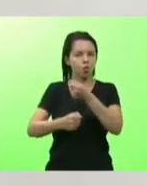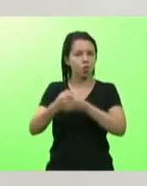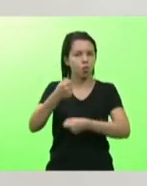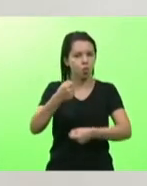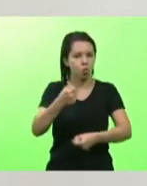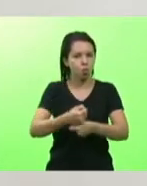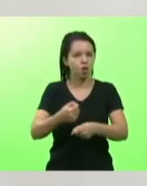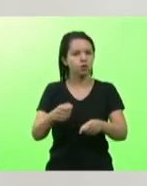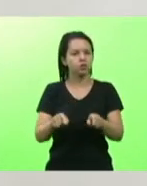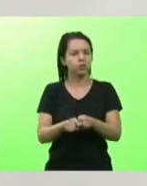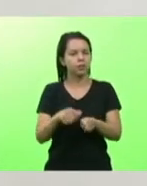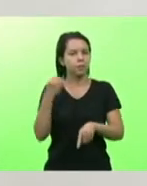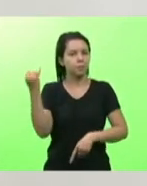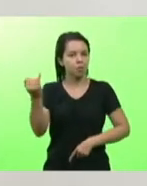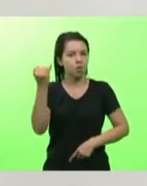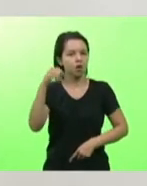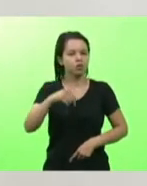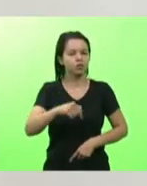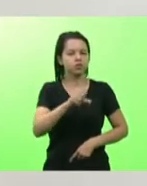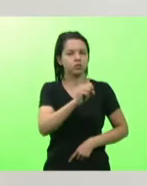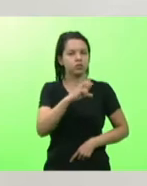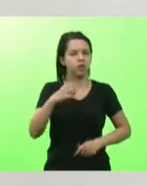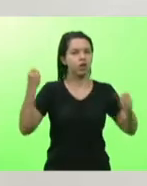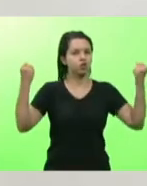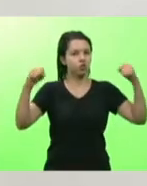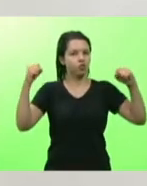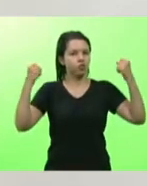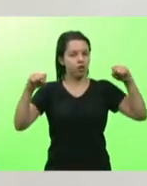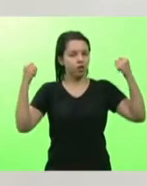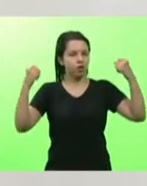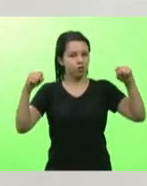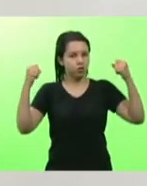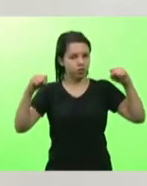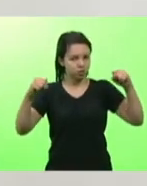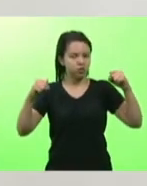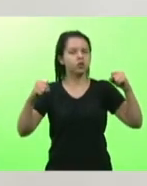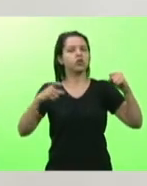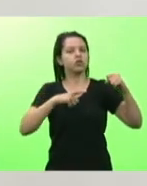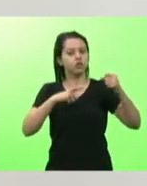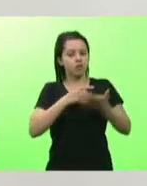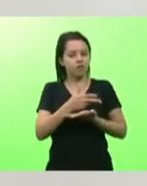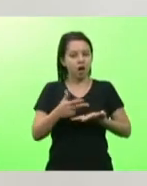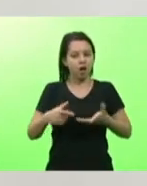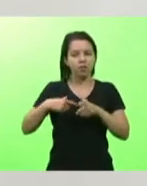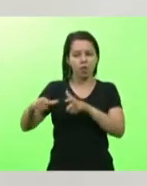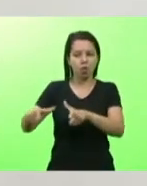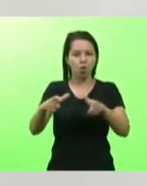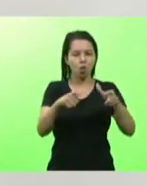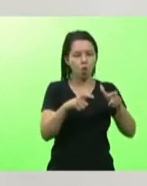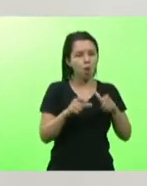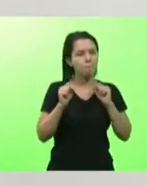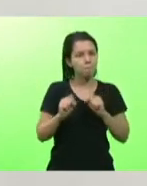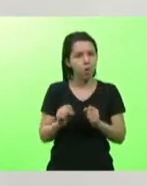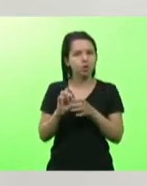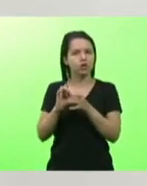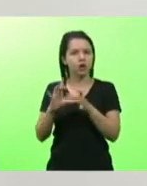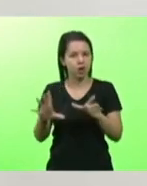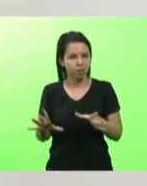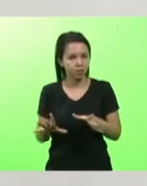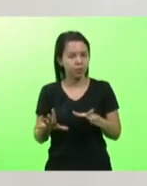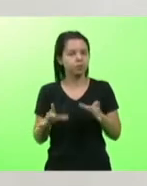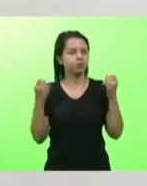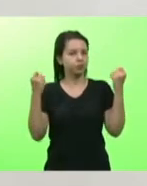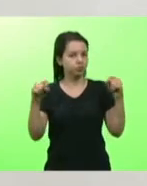tornou-se essencial em Santa Catarina atividade física exercício físico e seus locais de prática então colocamos um projeto de lei foi